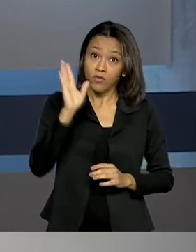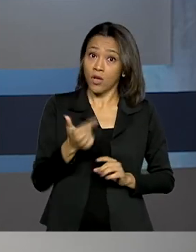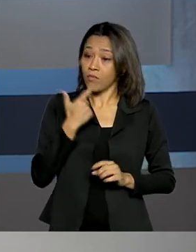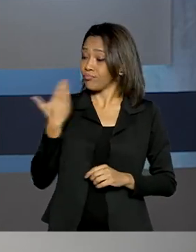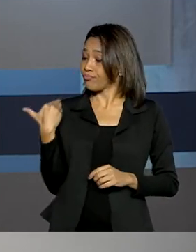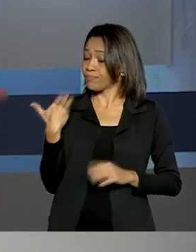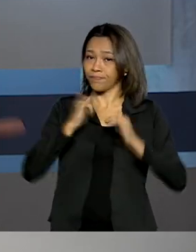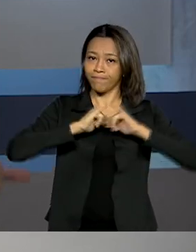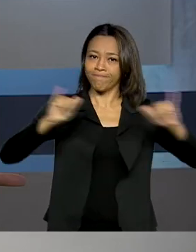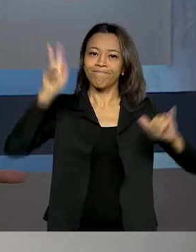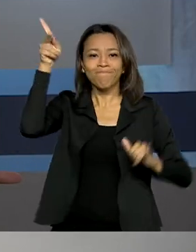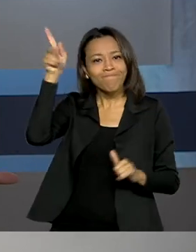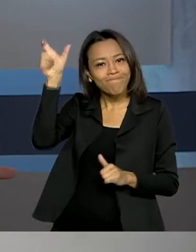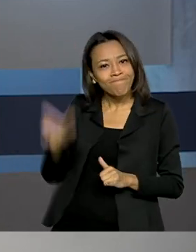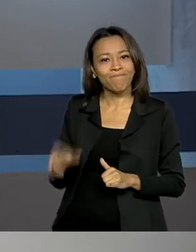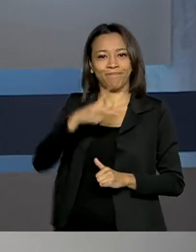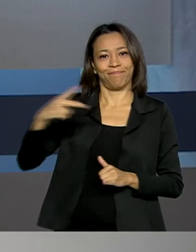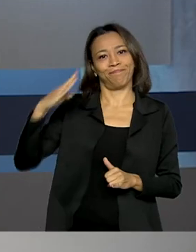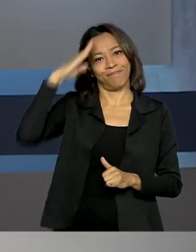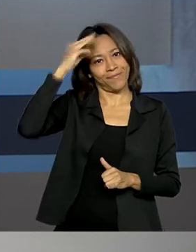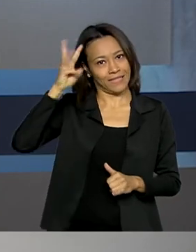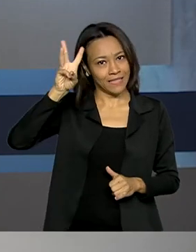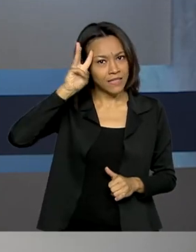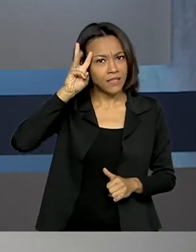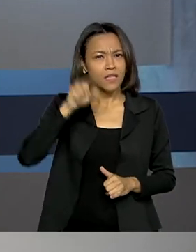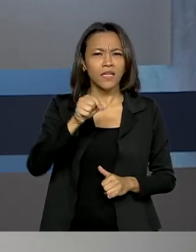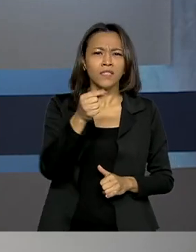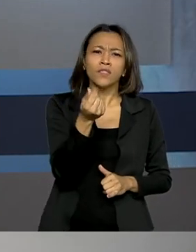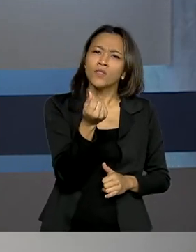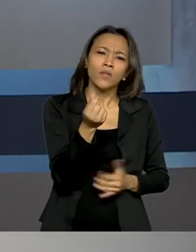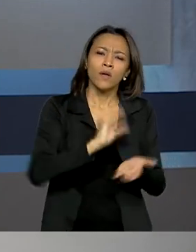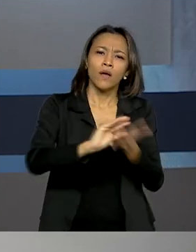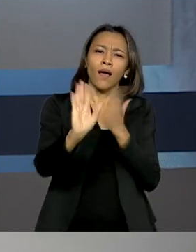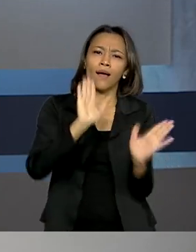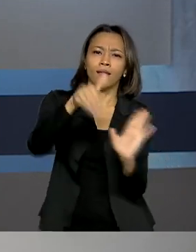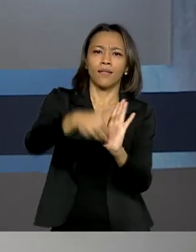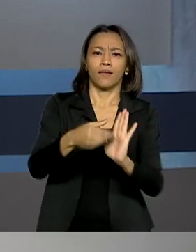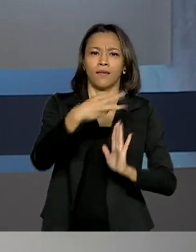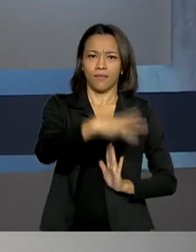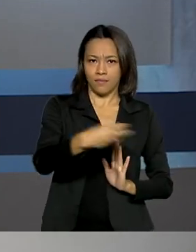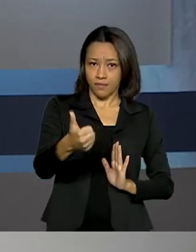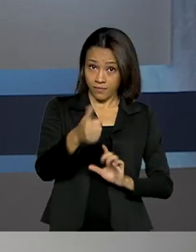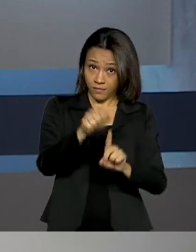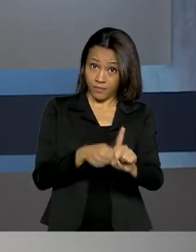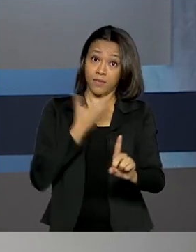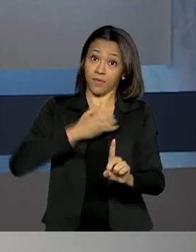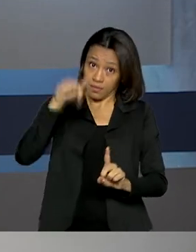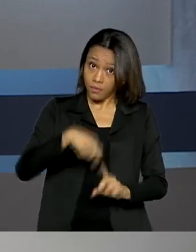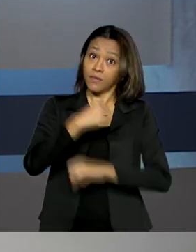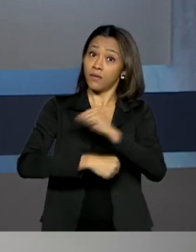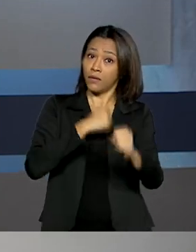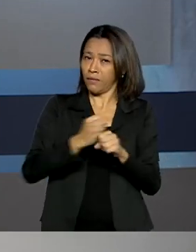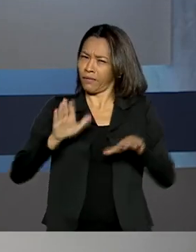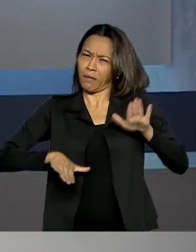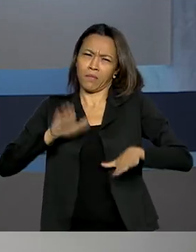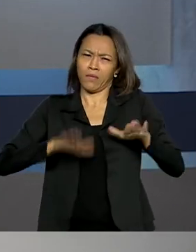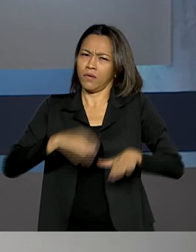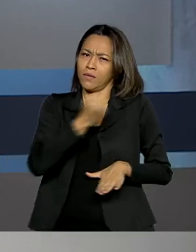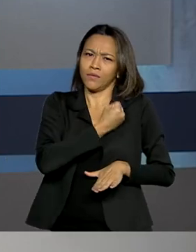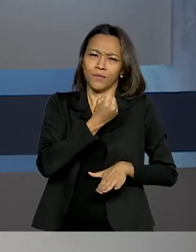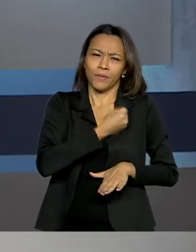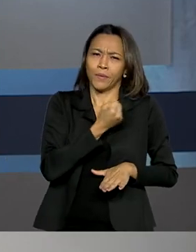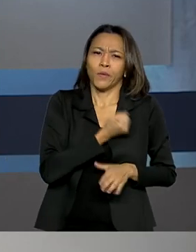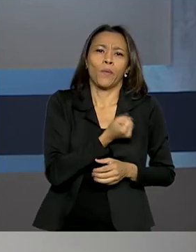presidente Jair Bolsonaro na terça-feira. O benefício será pago até 31 de dezembro deste ano, independentemente do número de